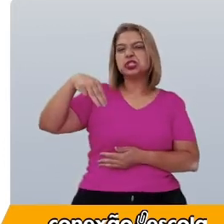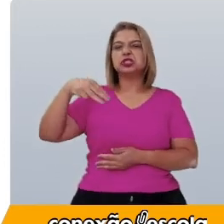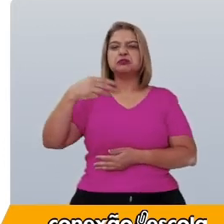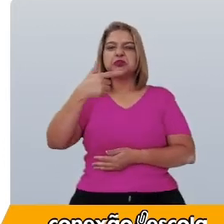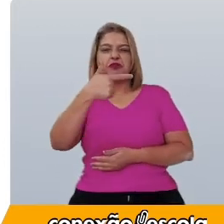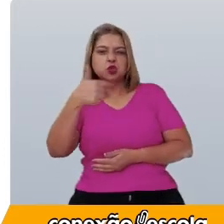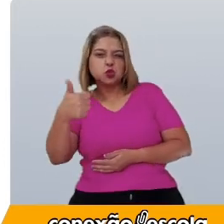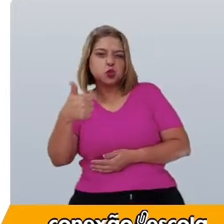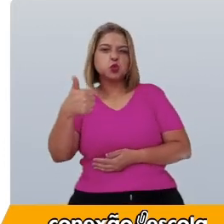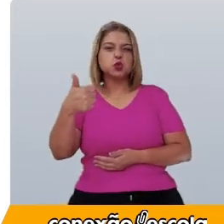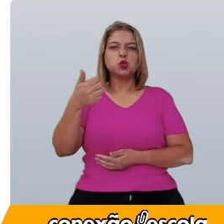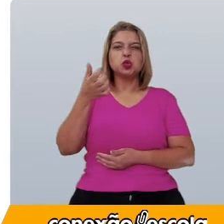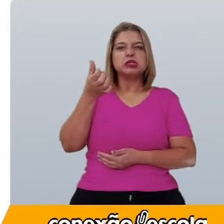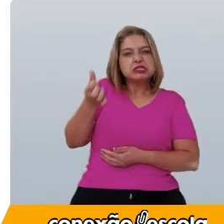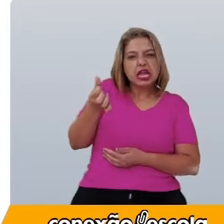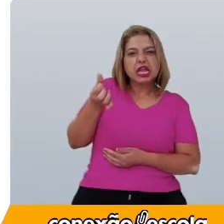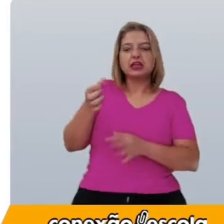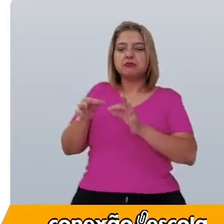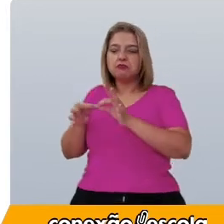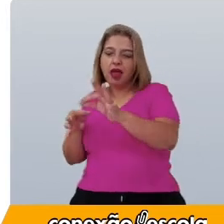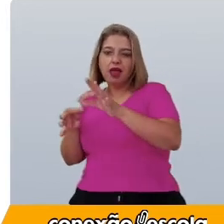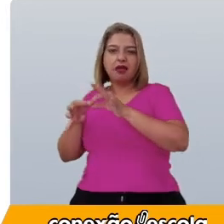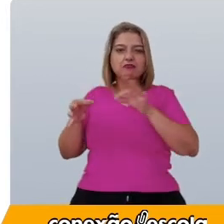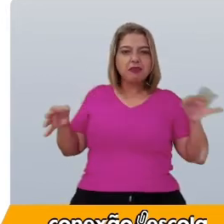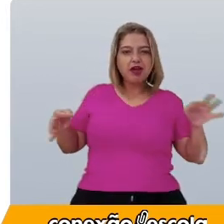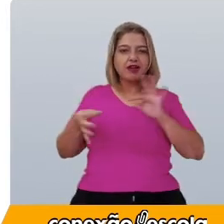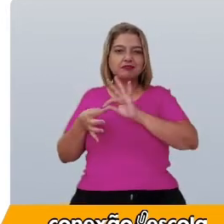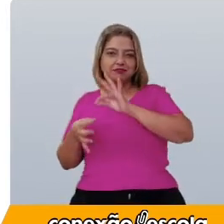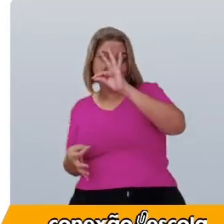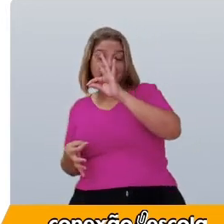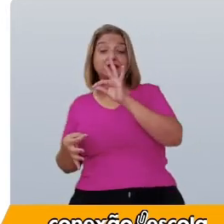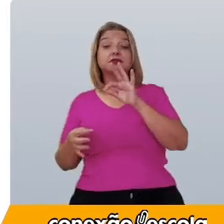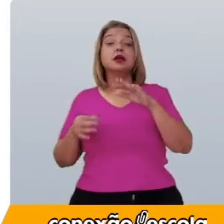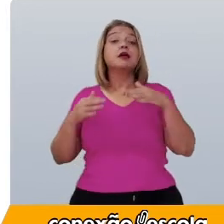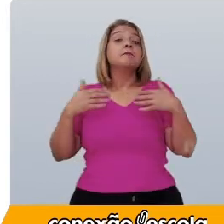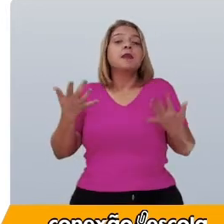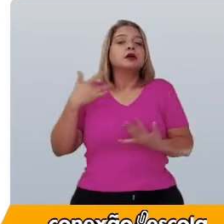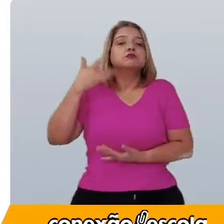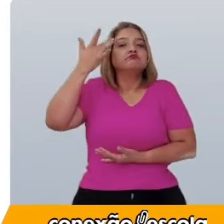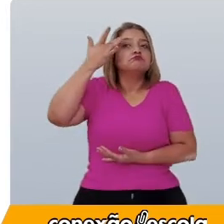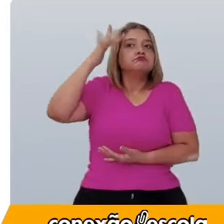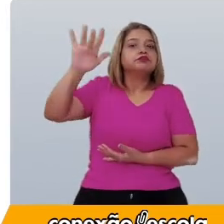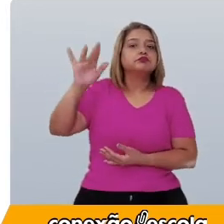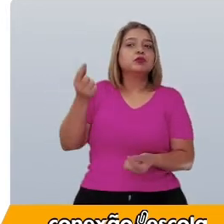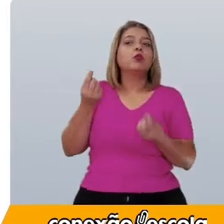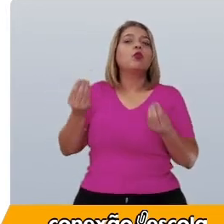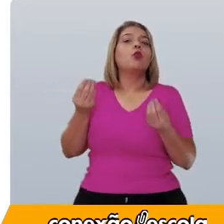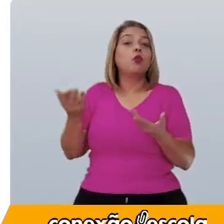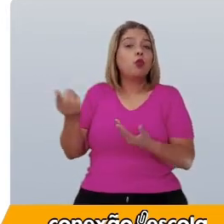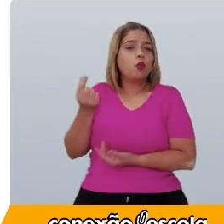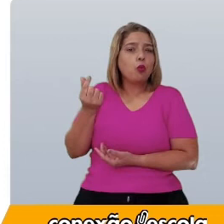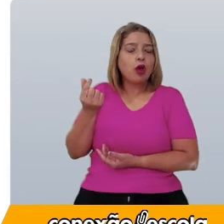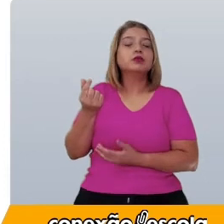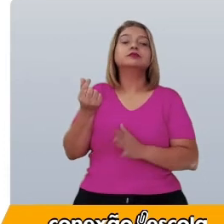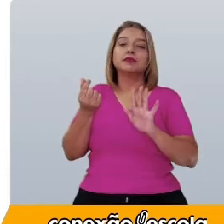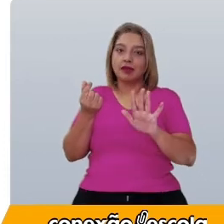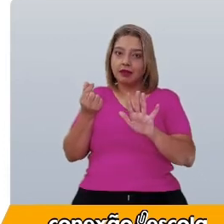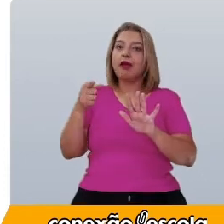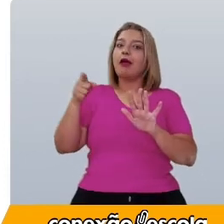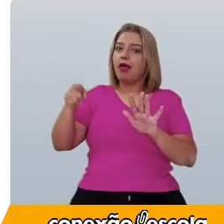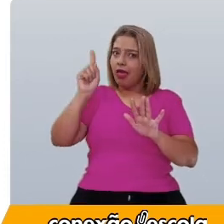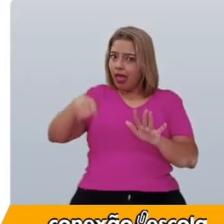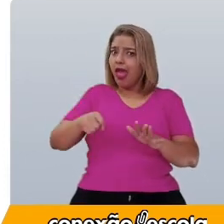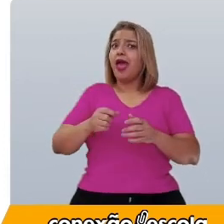21 cm por 6 cm. Não tem ideia de quanto é isso? Eu te garanto, é